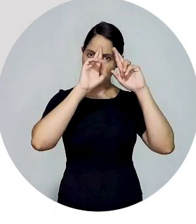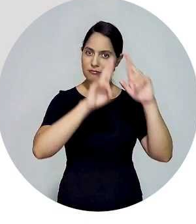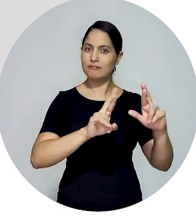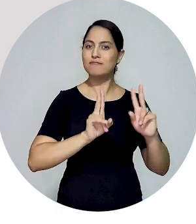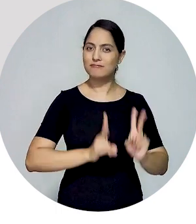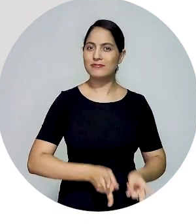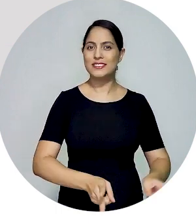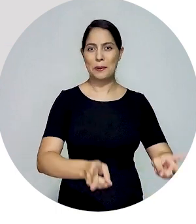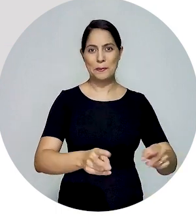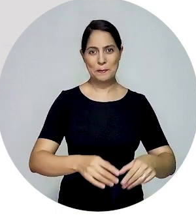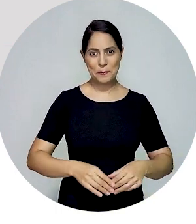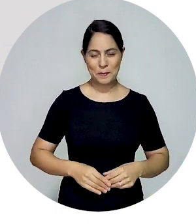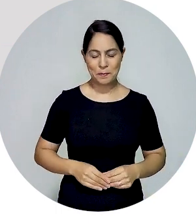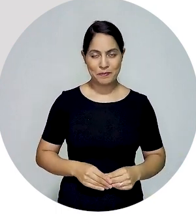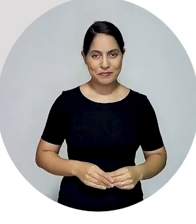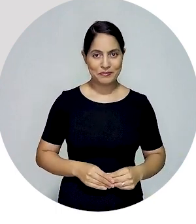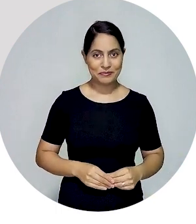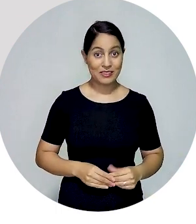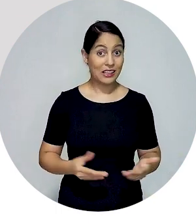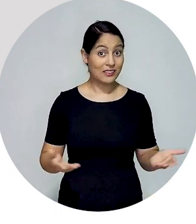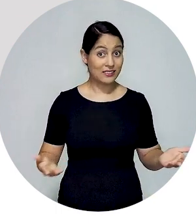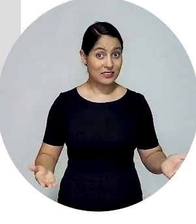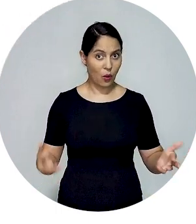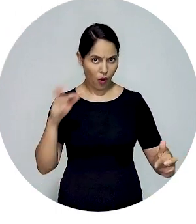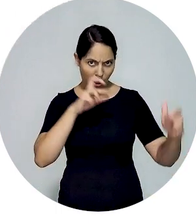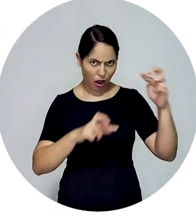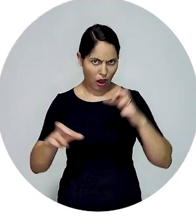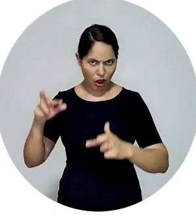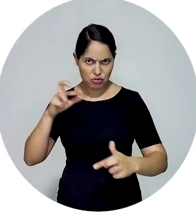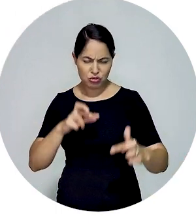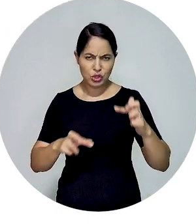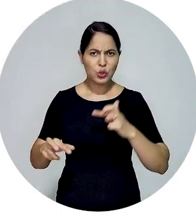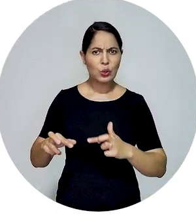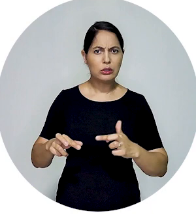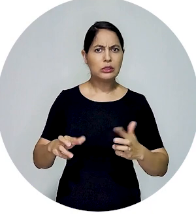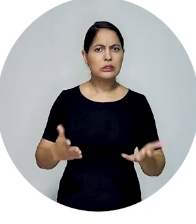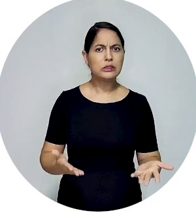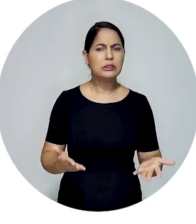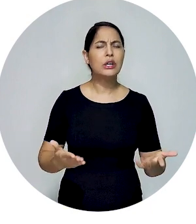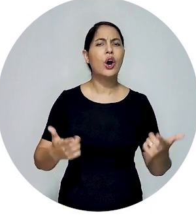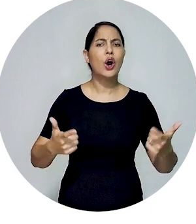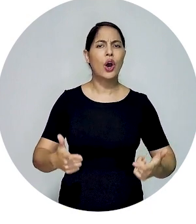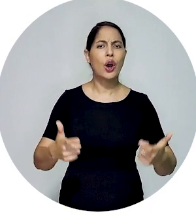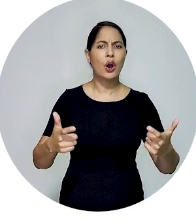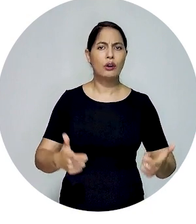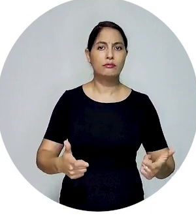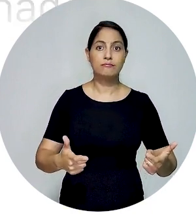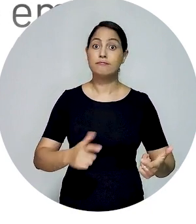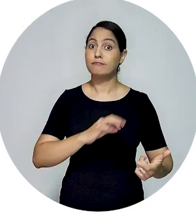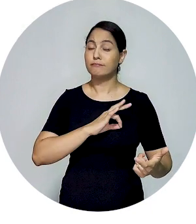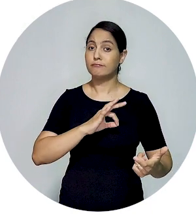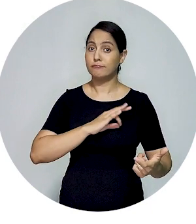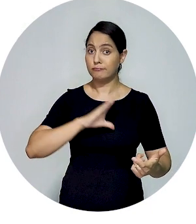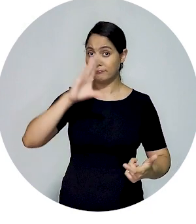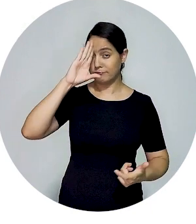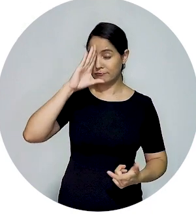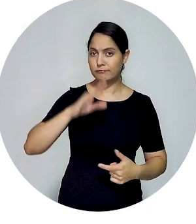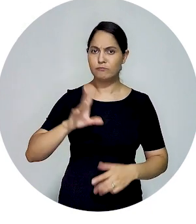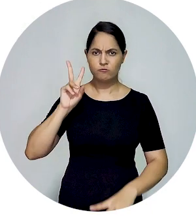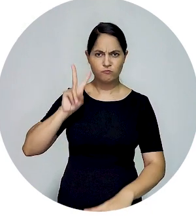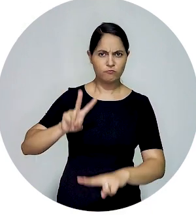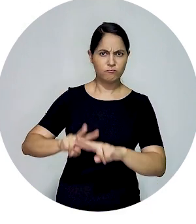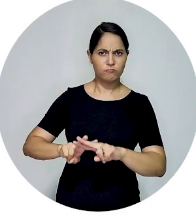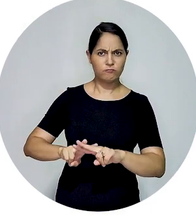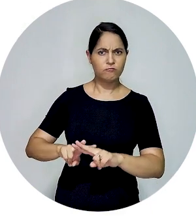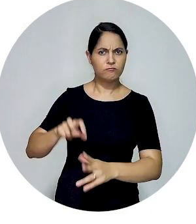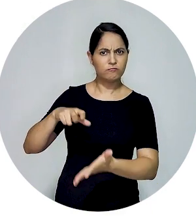fontes do direito, serão sempre respeitados. Fecha aspas. A Auditoria Militar do Tribunal de Justiça do Estado de Goiás